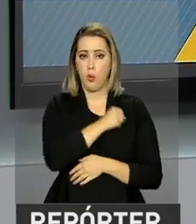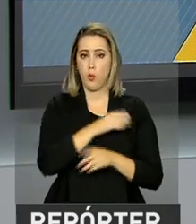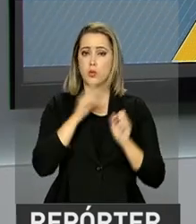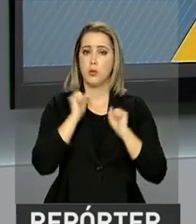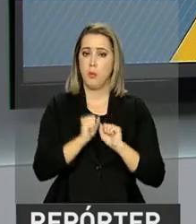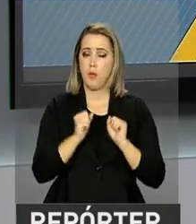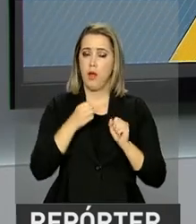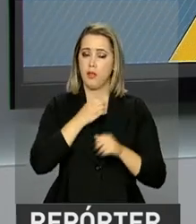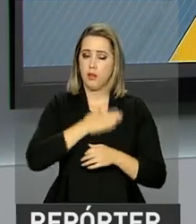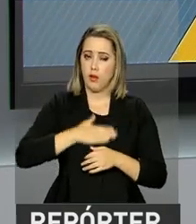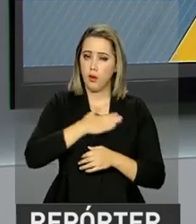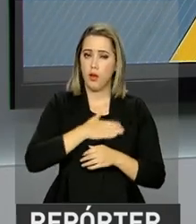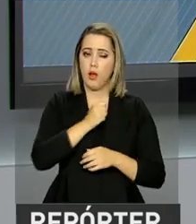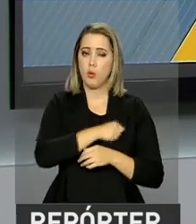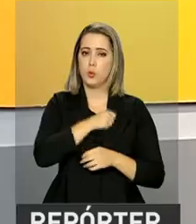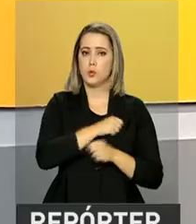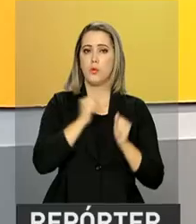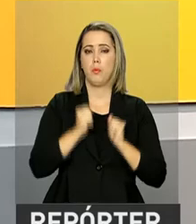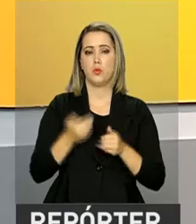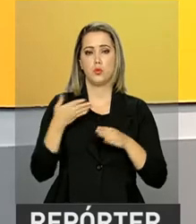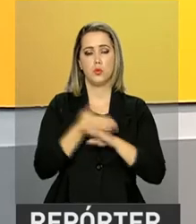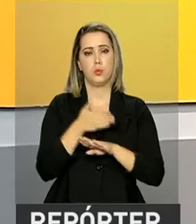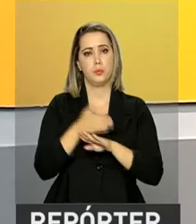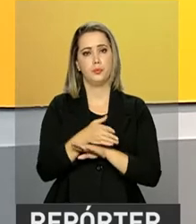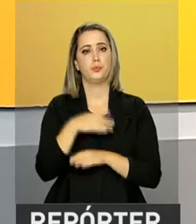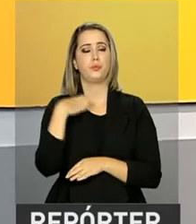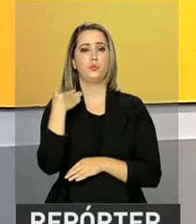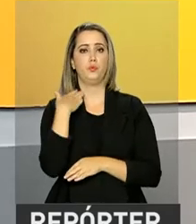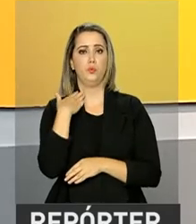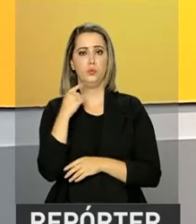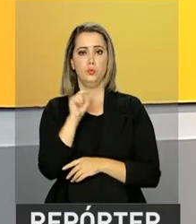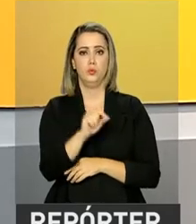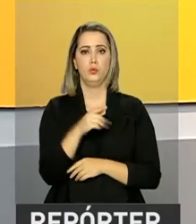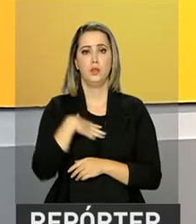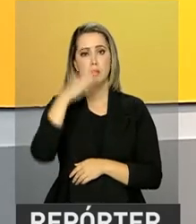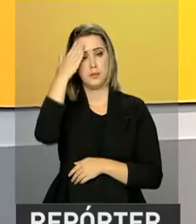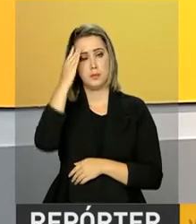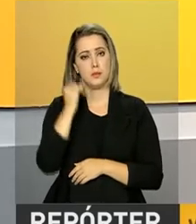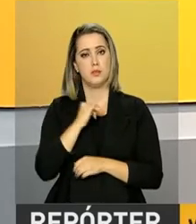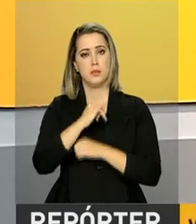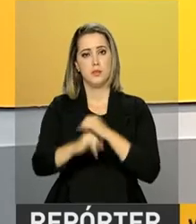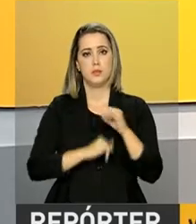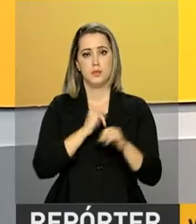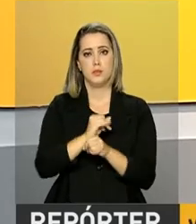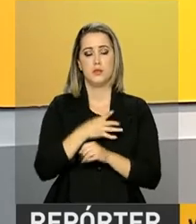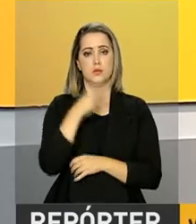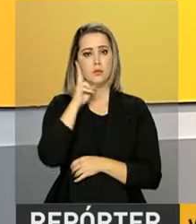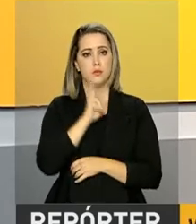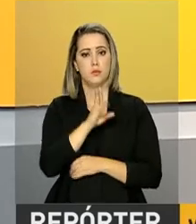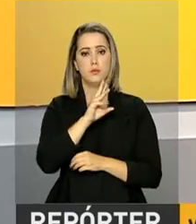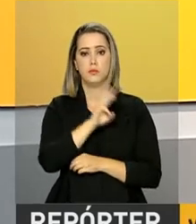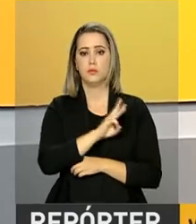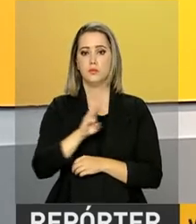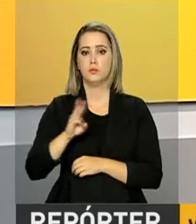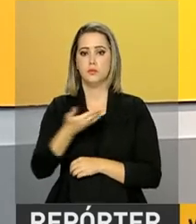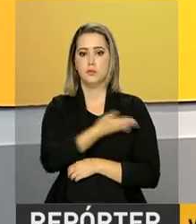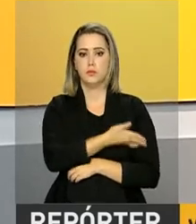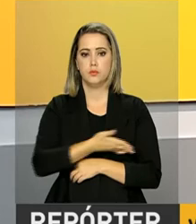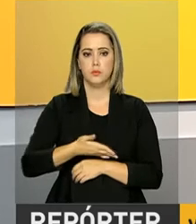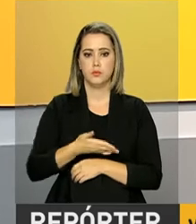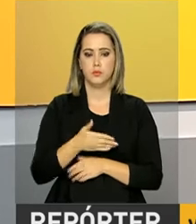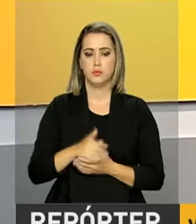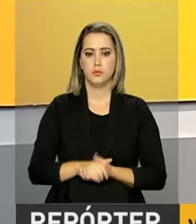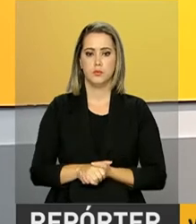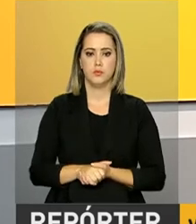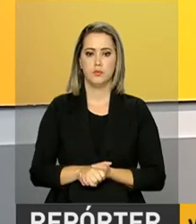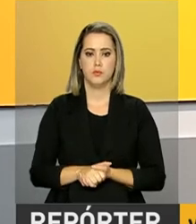podem procurar o banco. Para saber se tem recursos disponíveis para saque, consulte o site ou ligue para